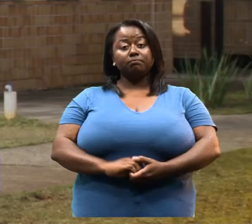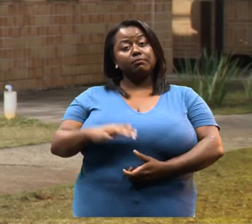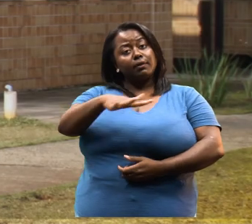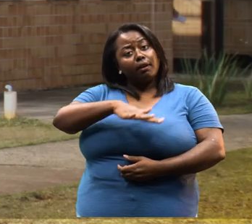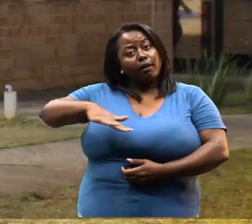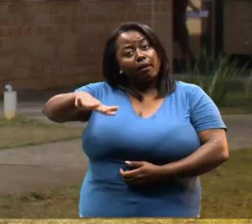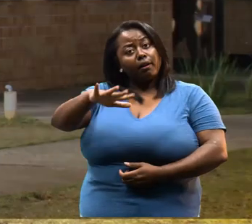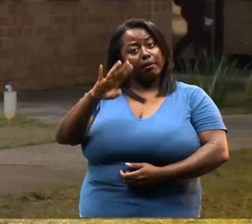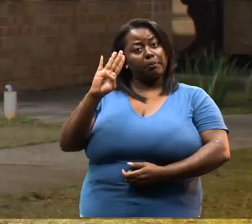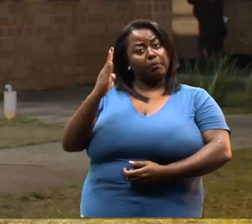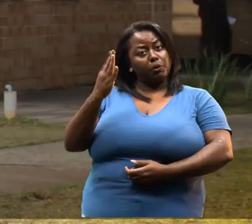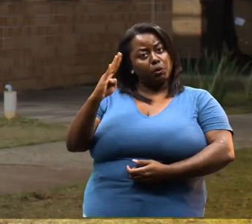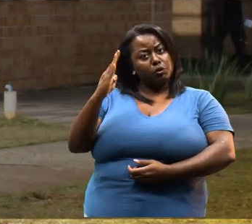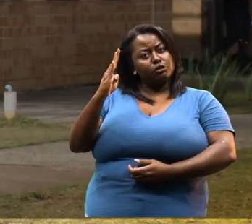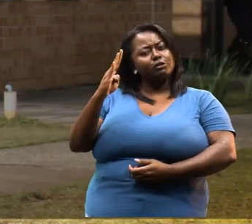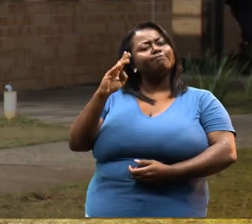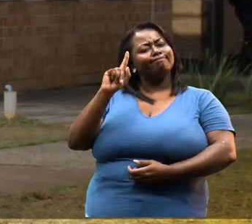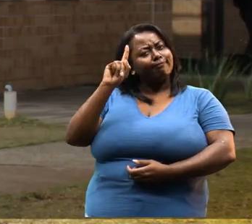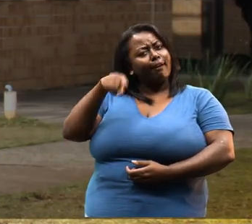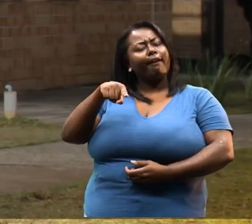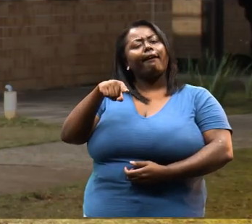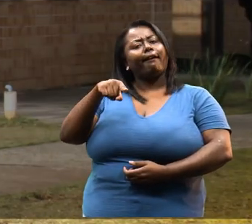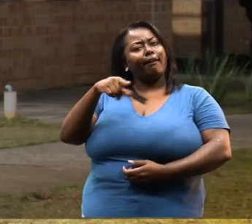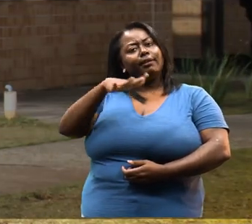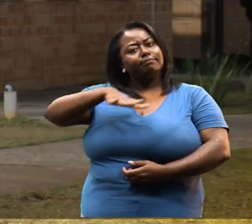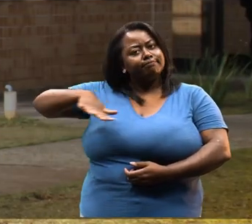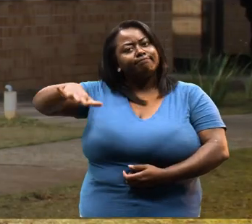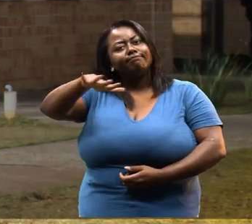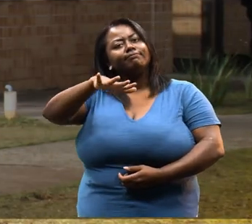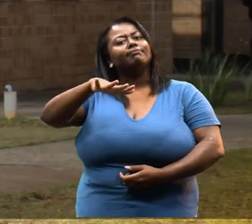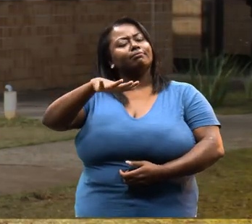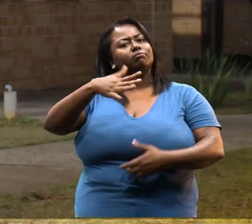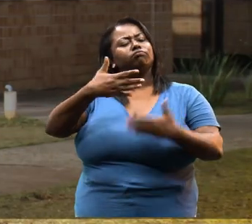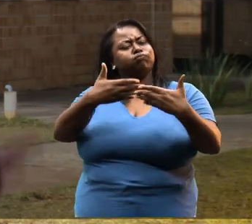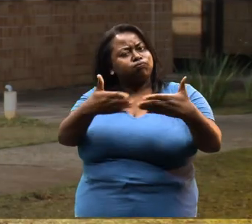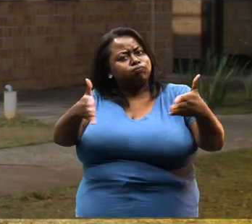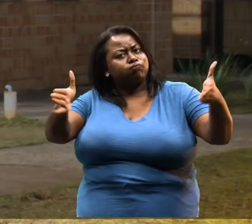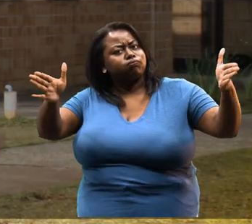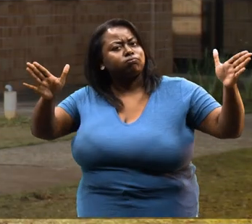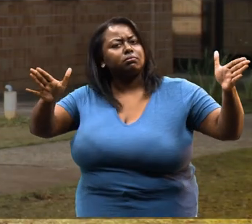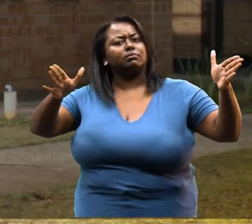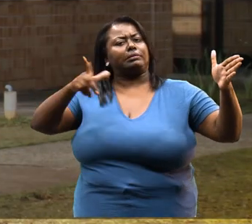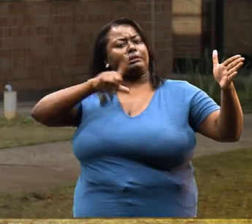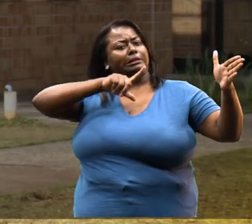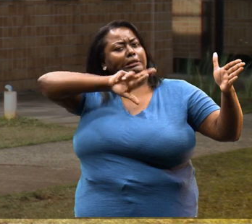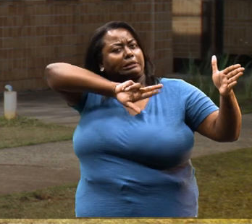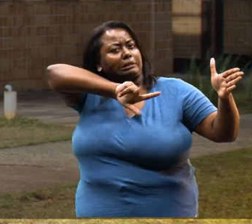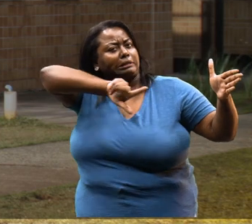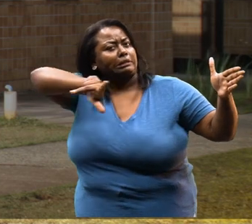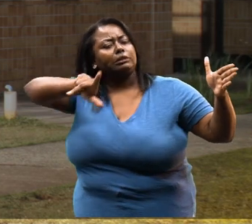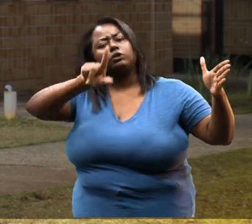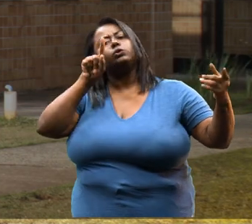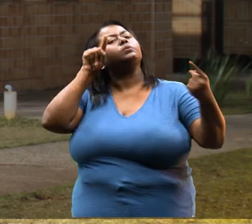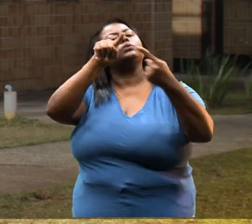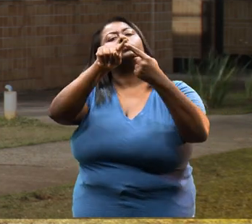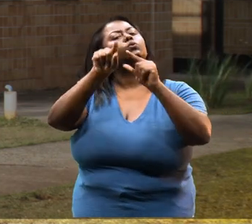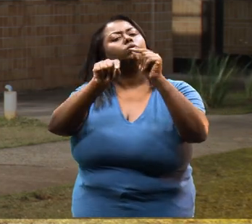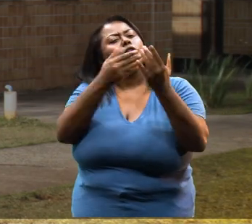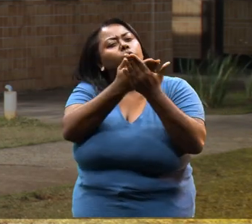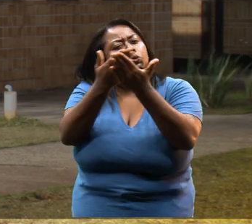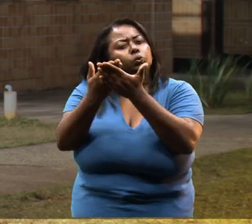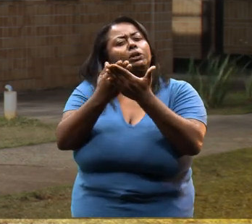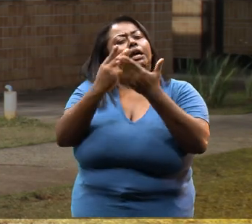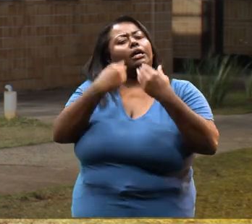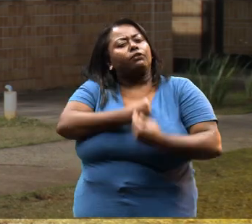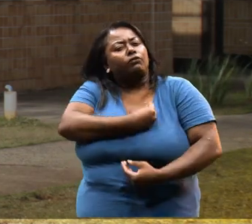A área da biologia é uma área bem grande e abrangente, que busca estudar os